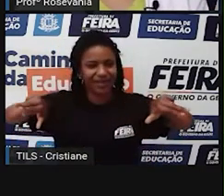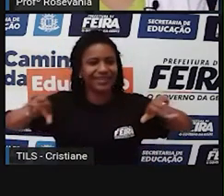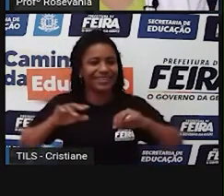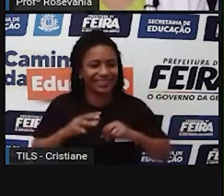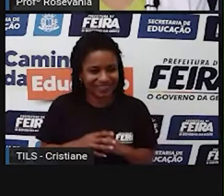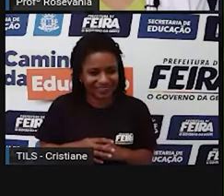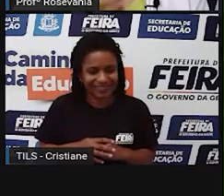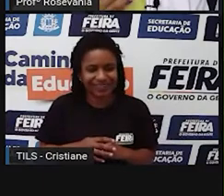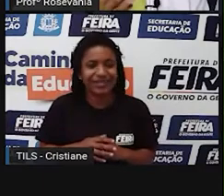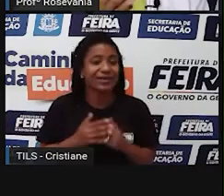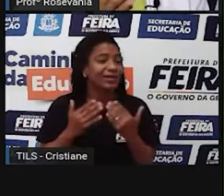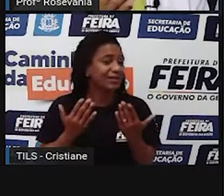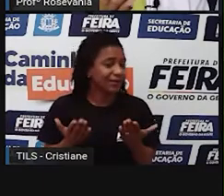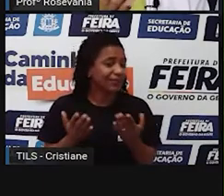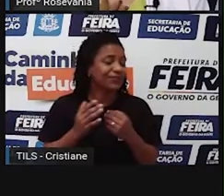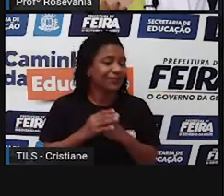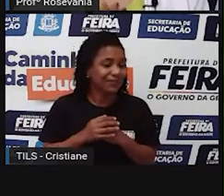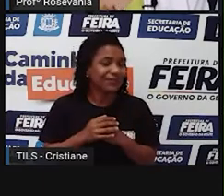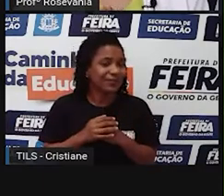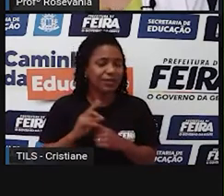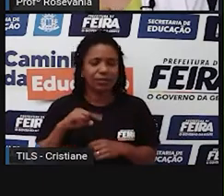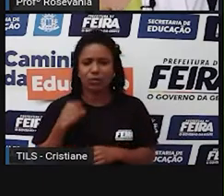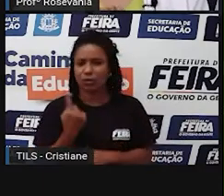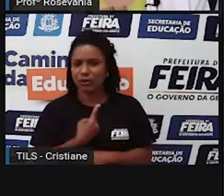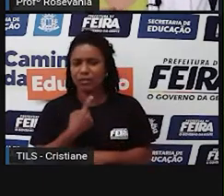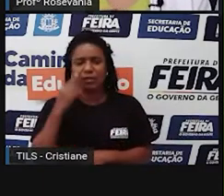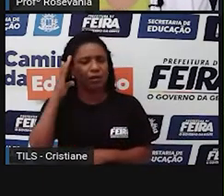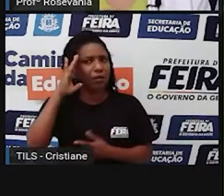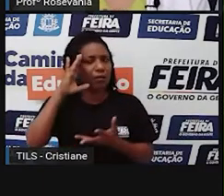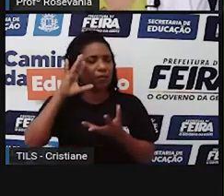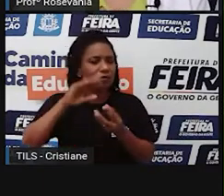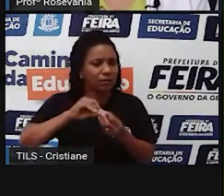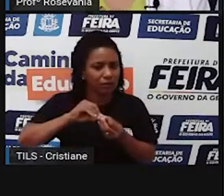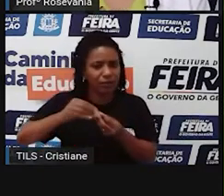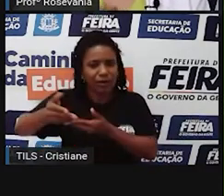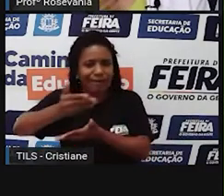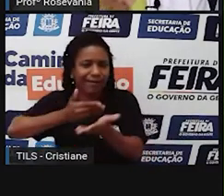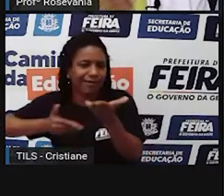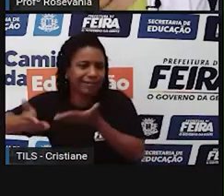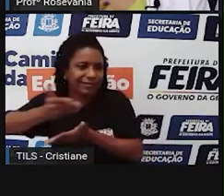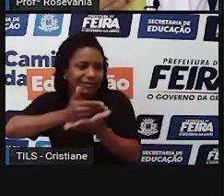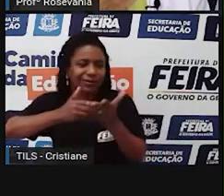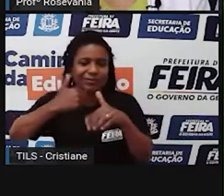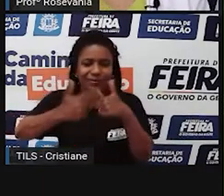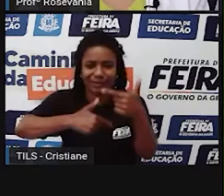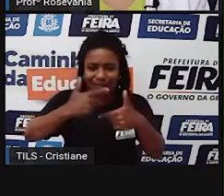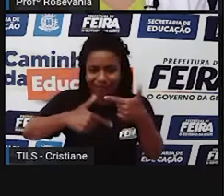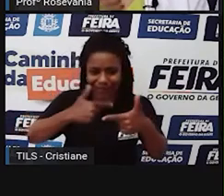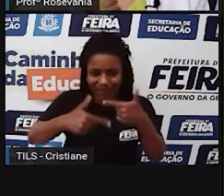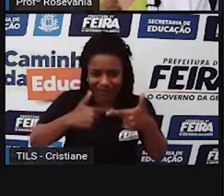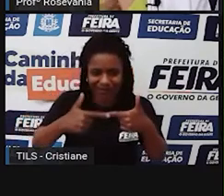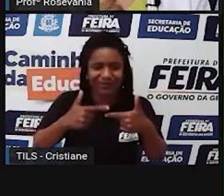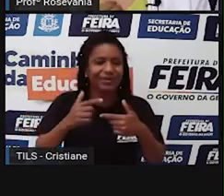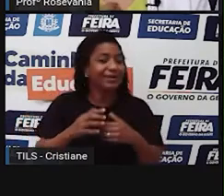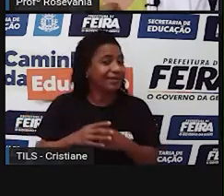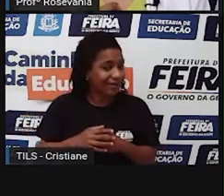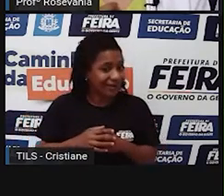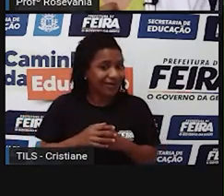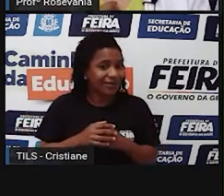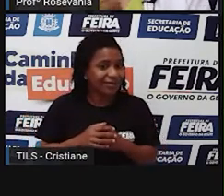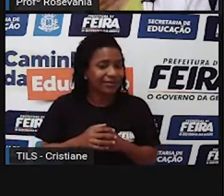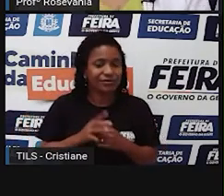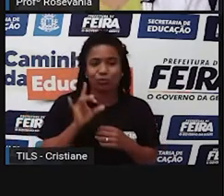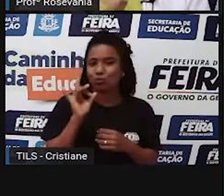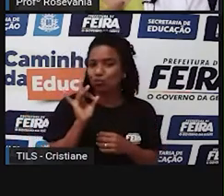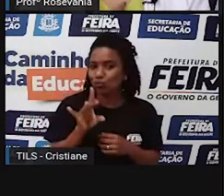Diretamente. Porque, assim, a gente deve entender as relações trabalhistas, como o próprio nome já está dizendo, a relação. Eu não vou